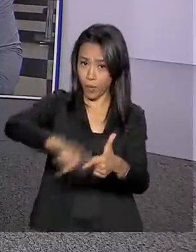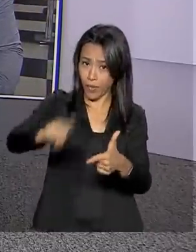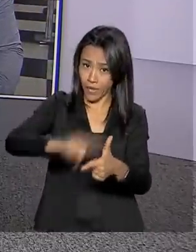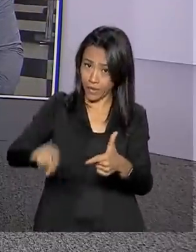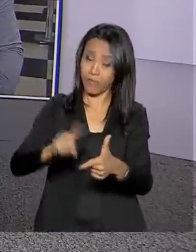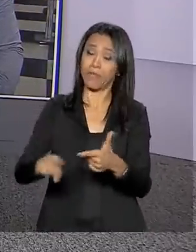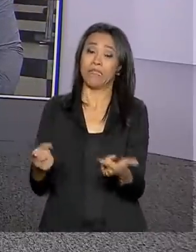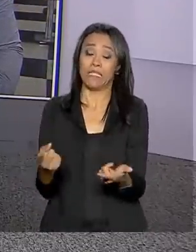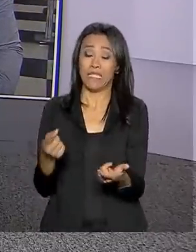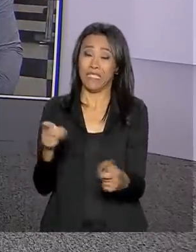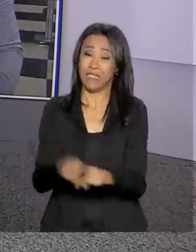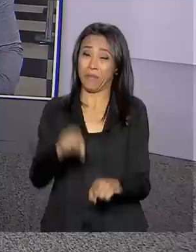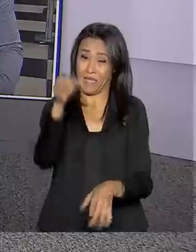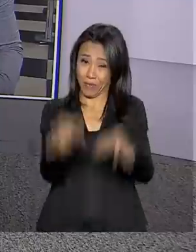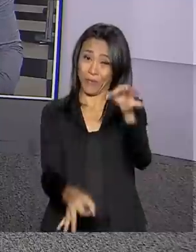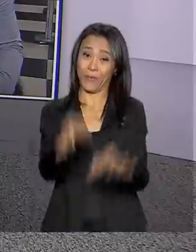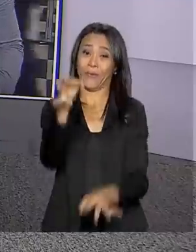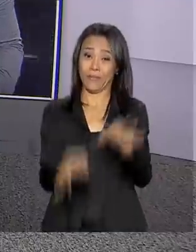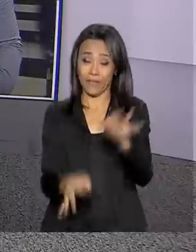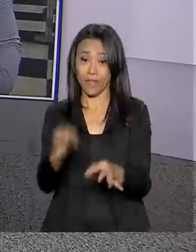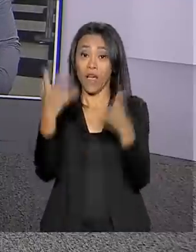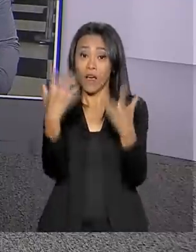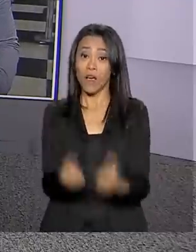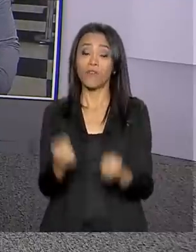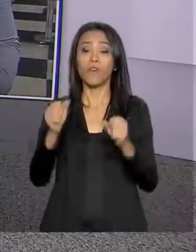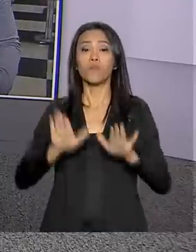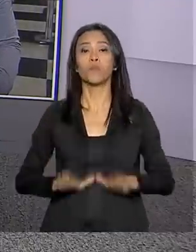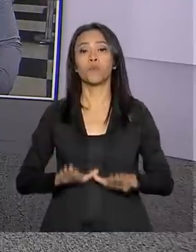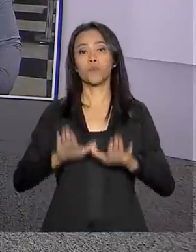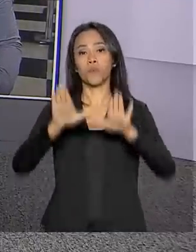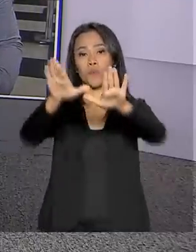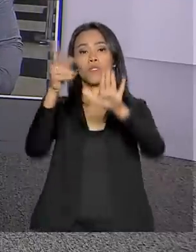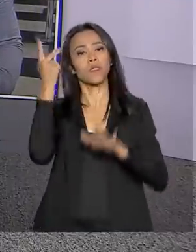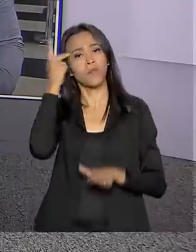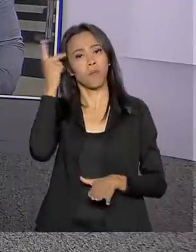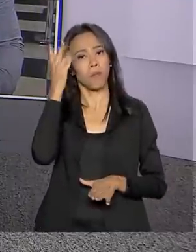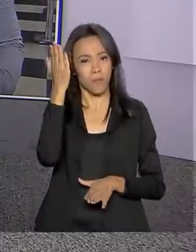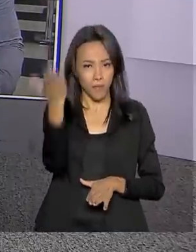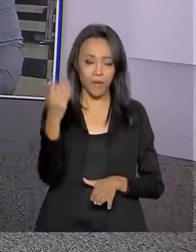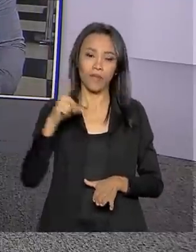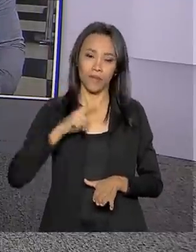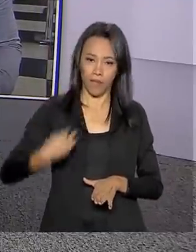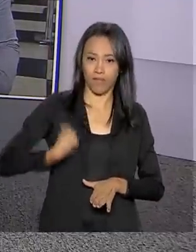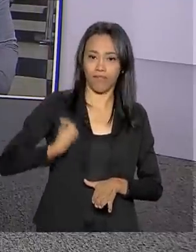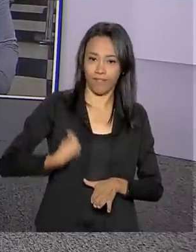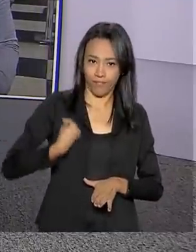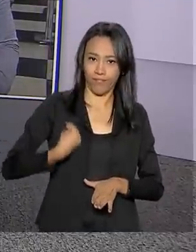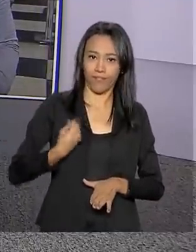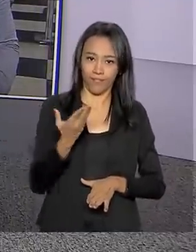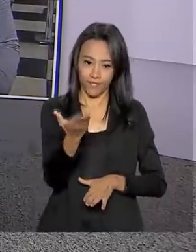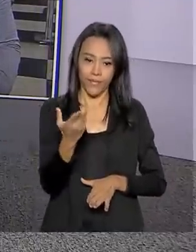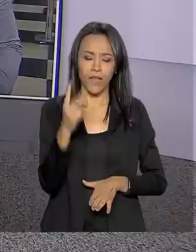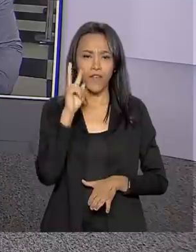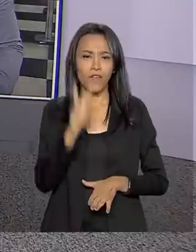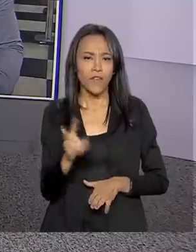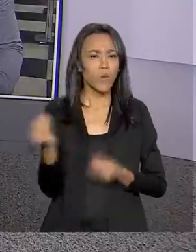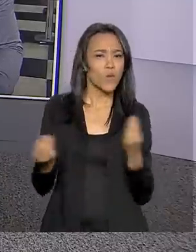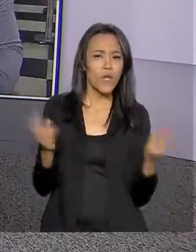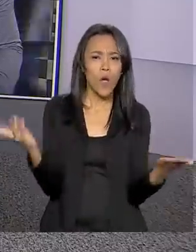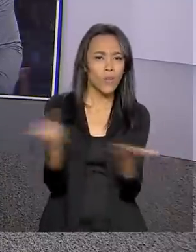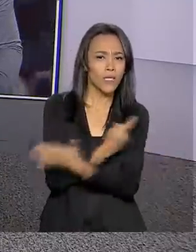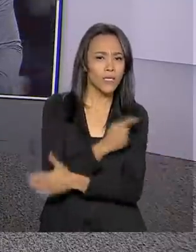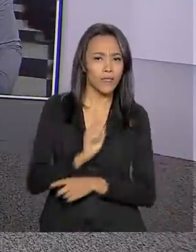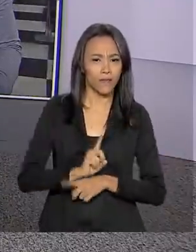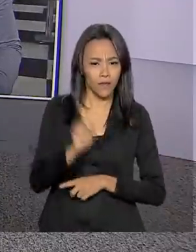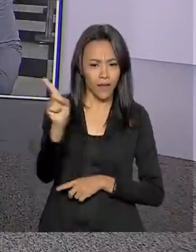recuperação judicial. Vamos, então, até o aeroporto de Congonhas. O nosso repórter Dilma Soud está lá. Congonhas em São Paulo acompanhando toda a movimentação